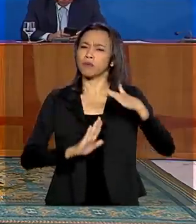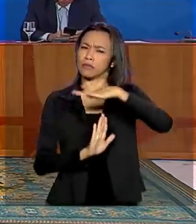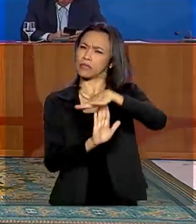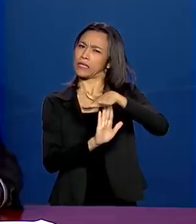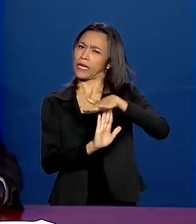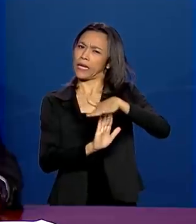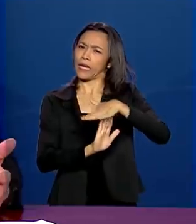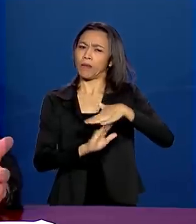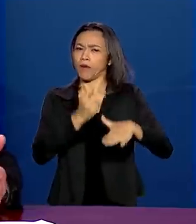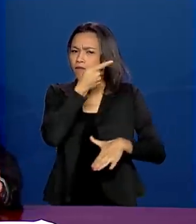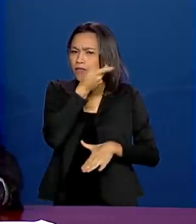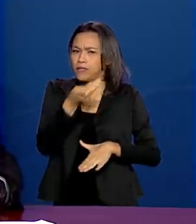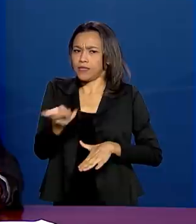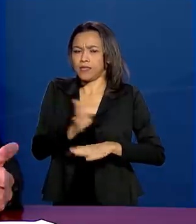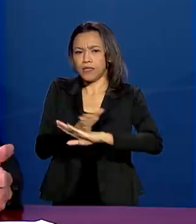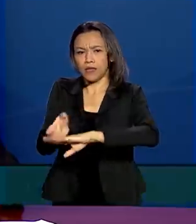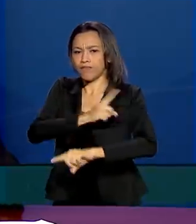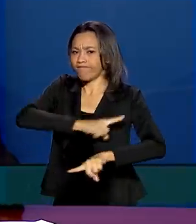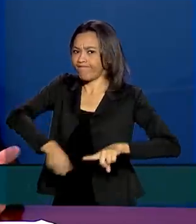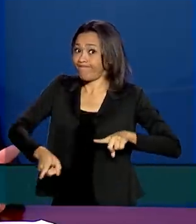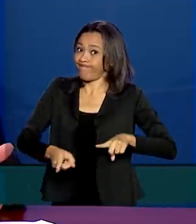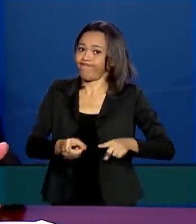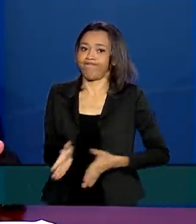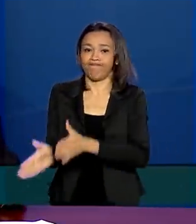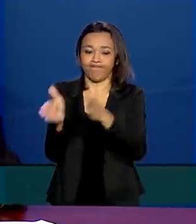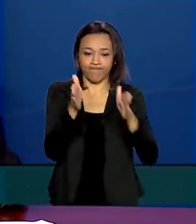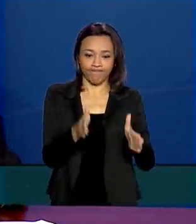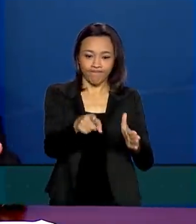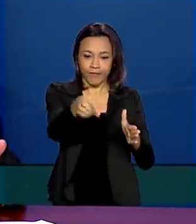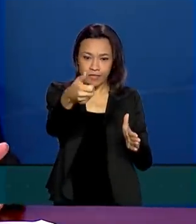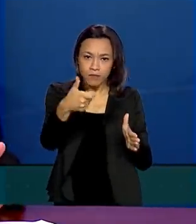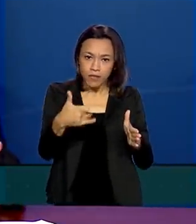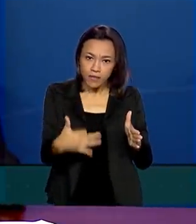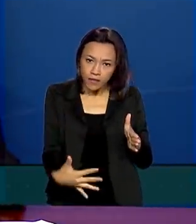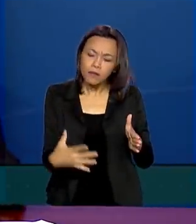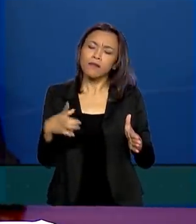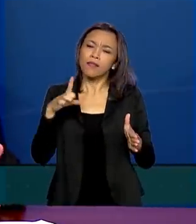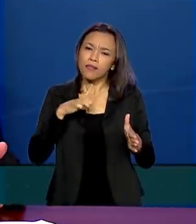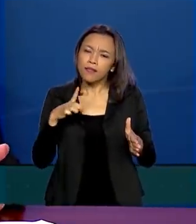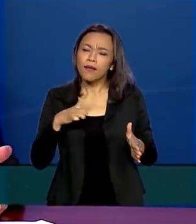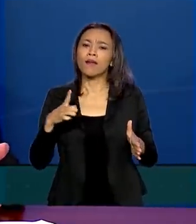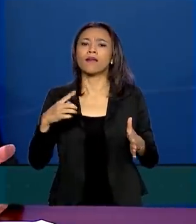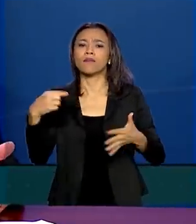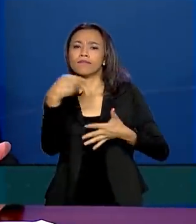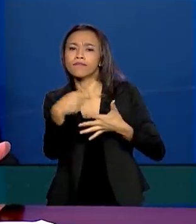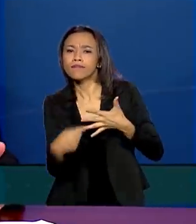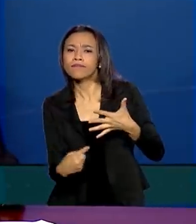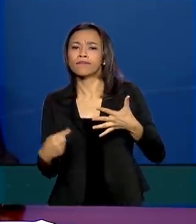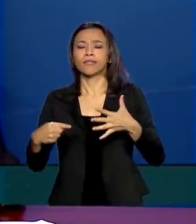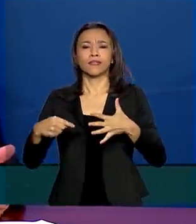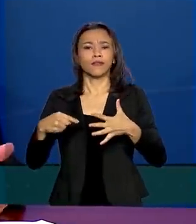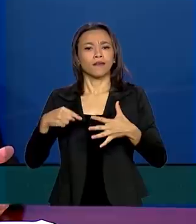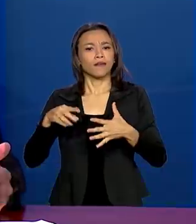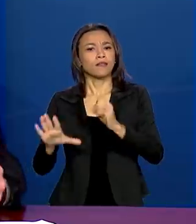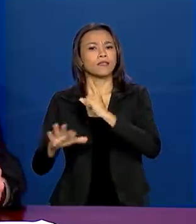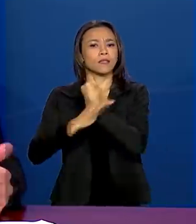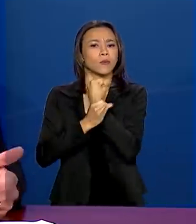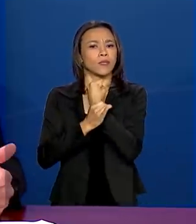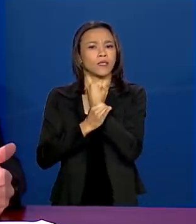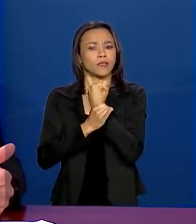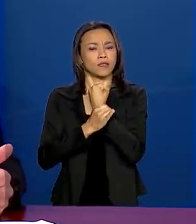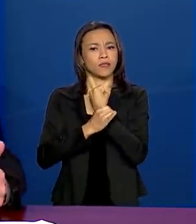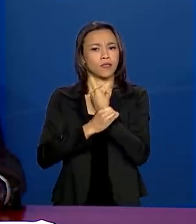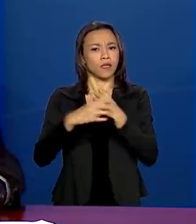visitas. Há um ambiente de relativa segurança para o sistema prisional em relação à